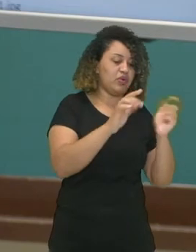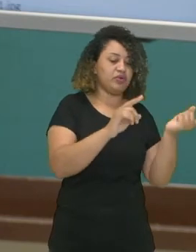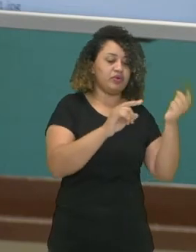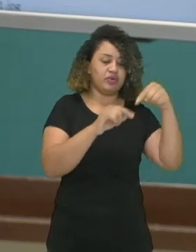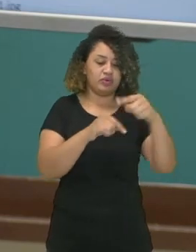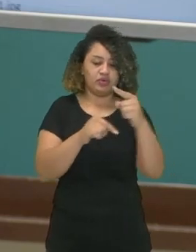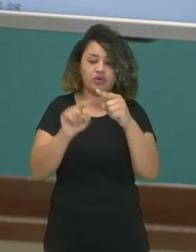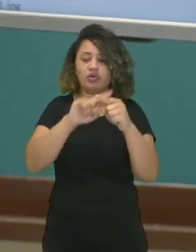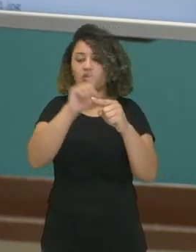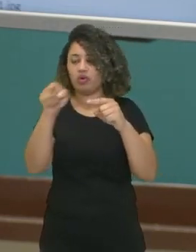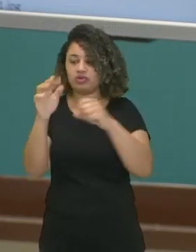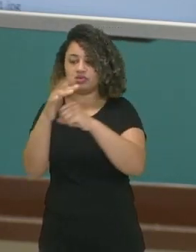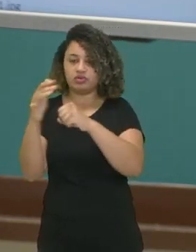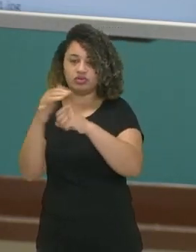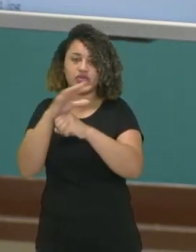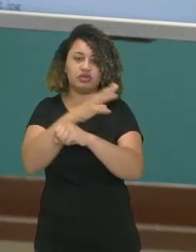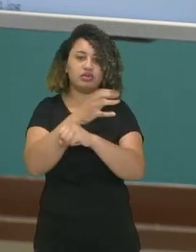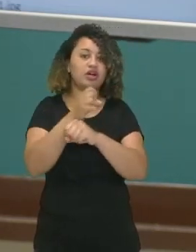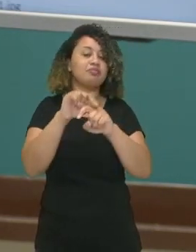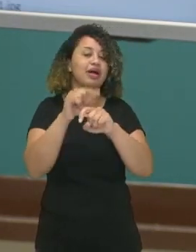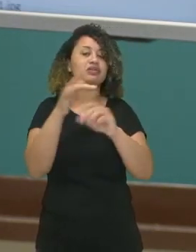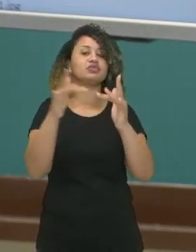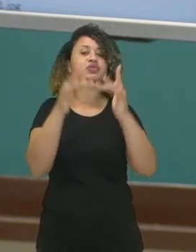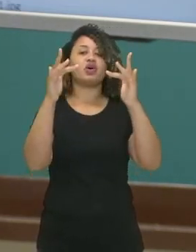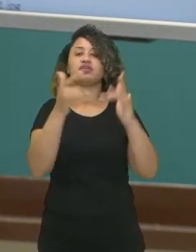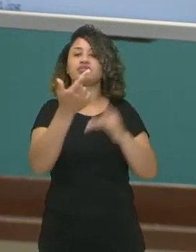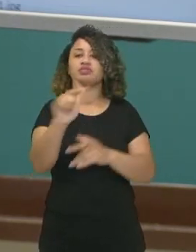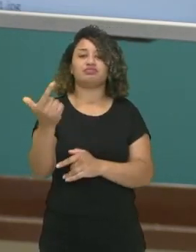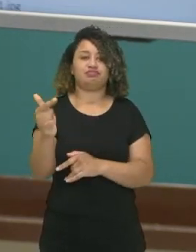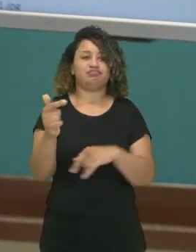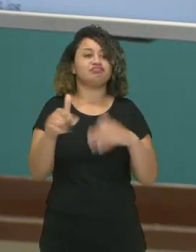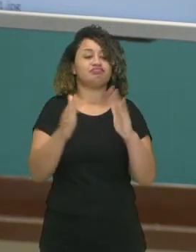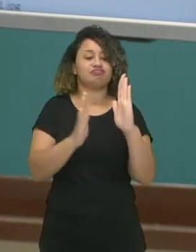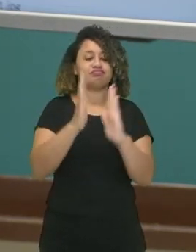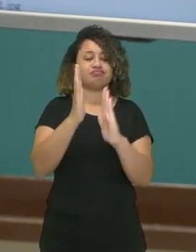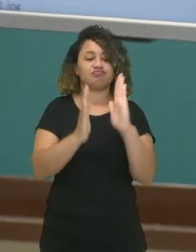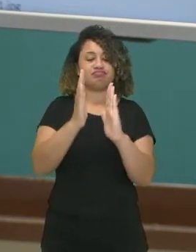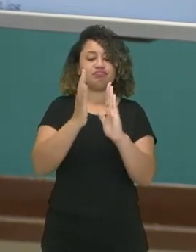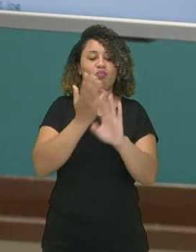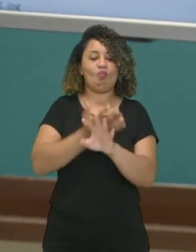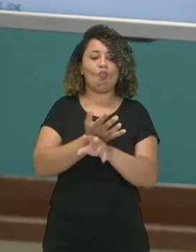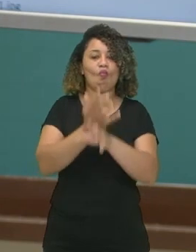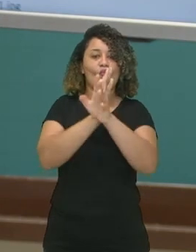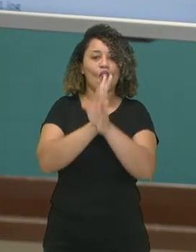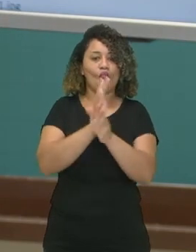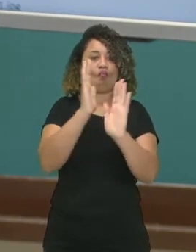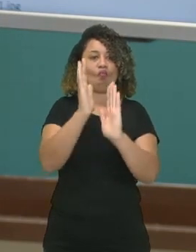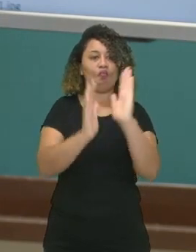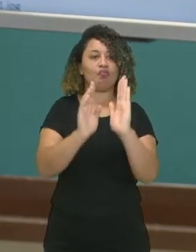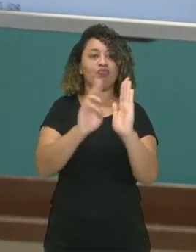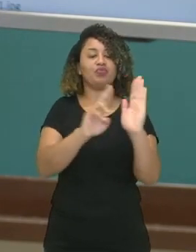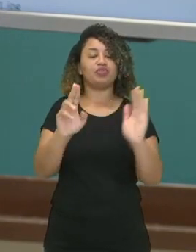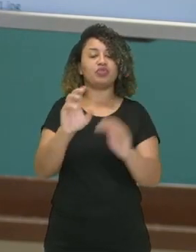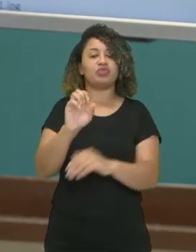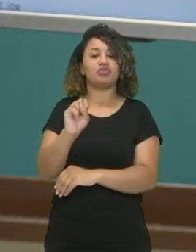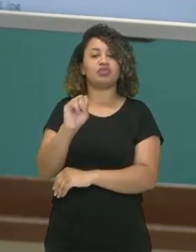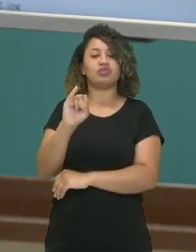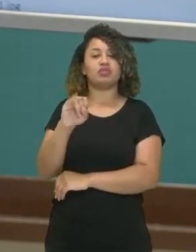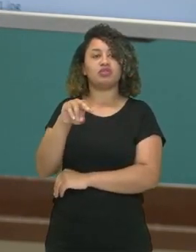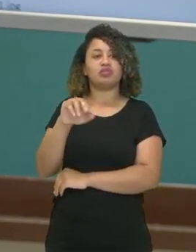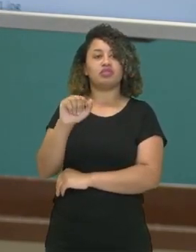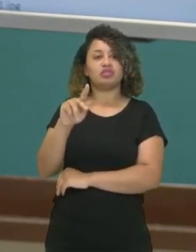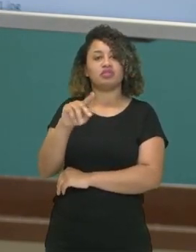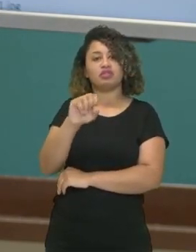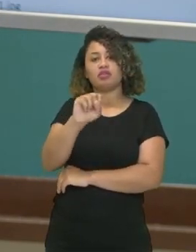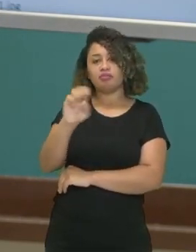para a direita, mas eles não se encostam. Esse espaço vazio entre eles, nós chamamos de